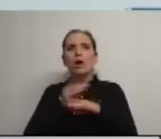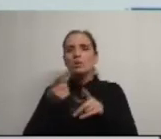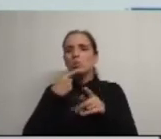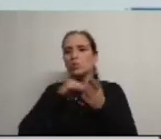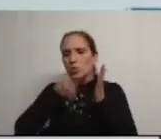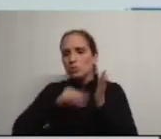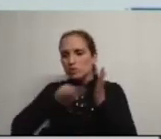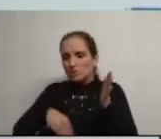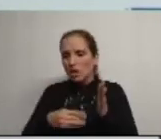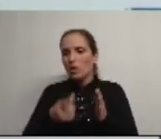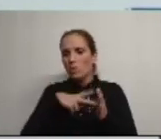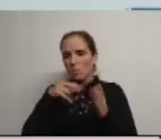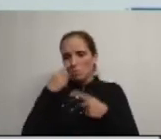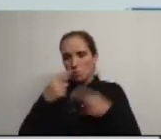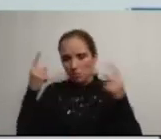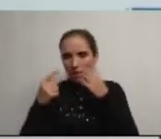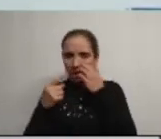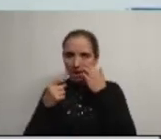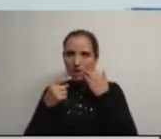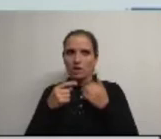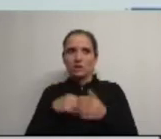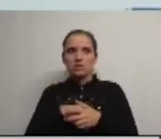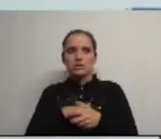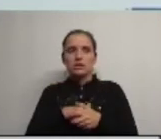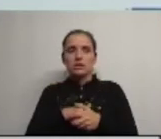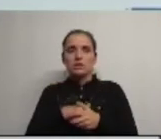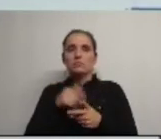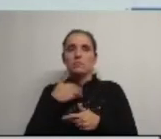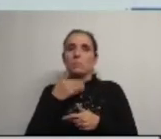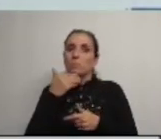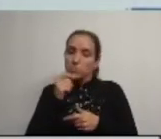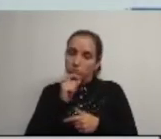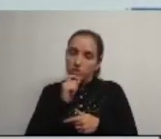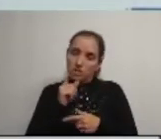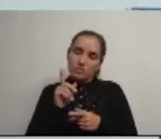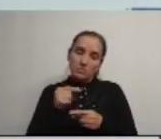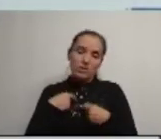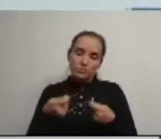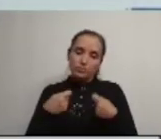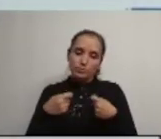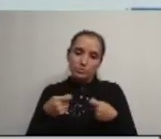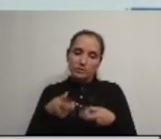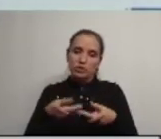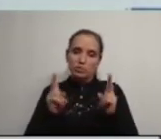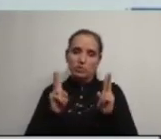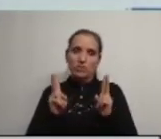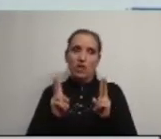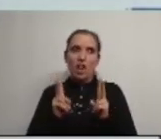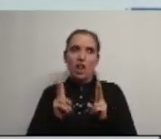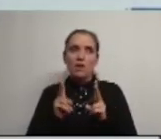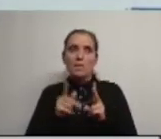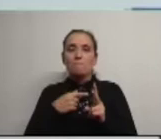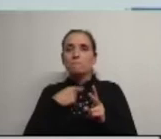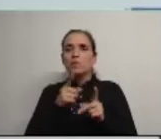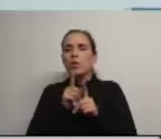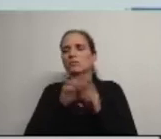pública e o urbanismo em suma caros membros da Assembleia eu podia mas não vou gastar estes parcos minutos disponíveis neste debate para